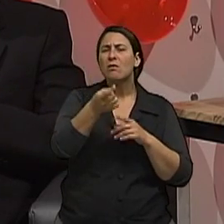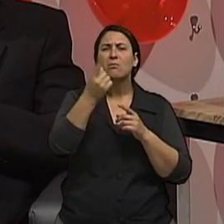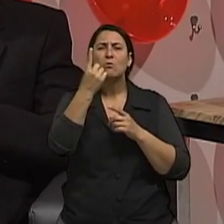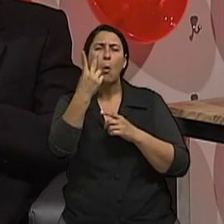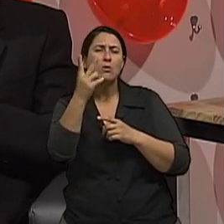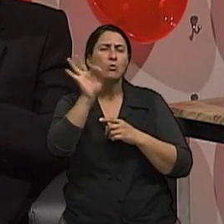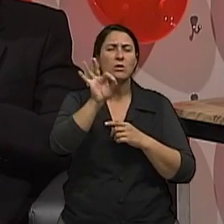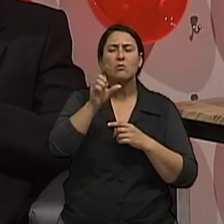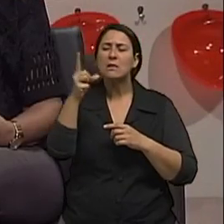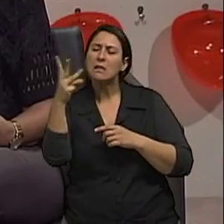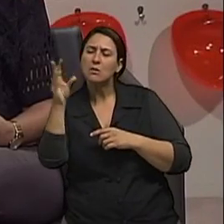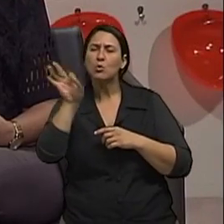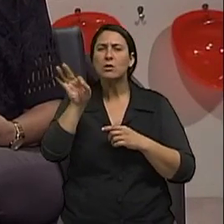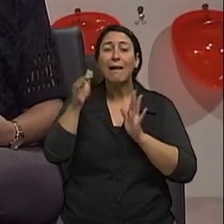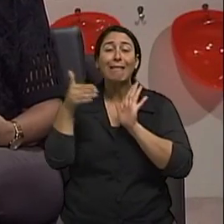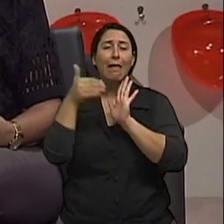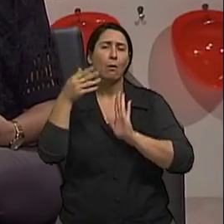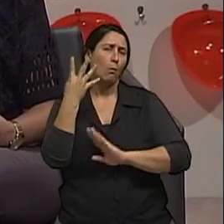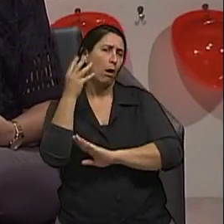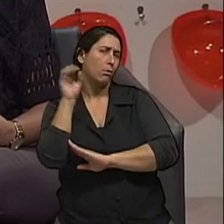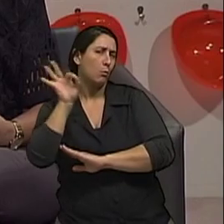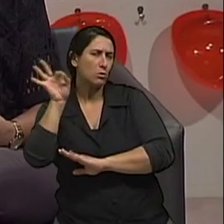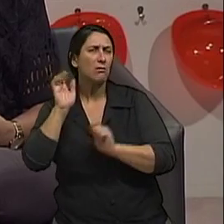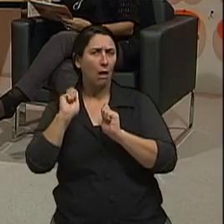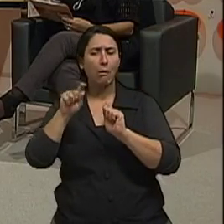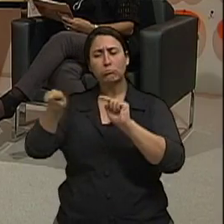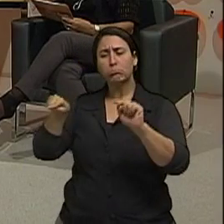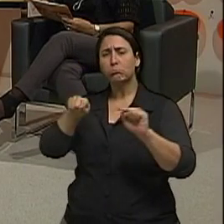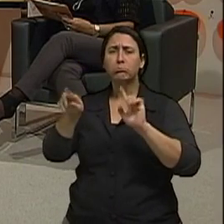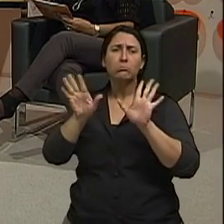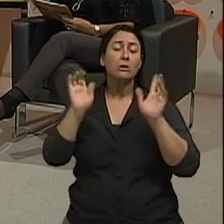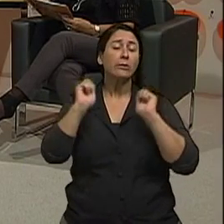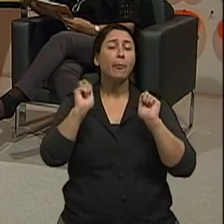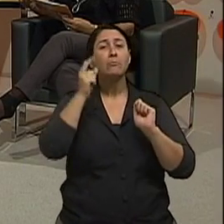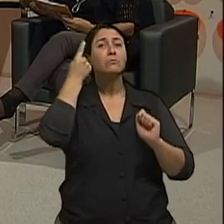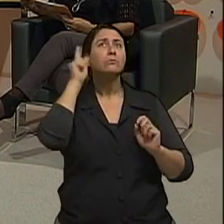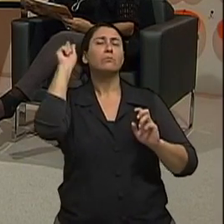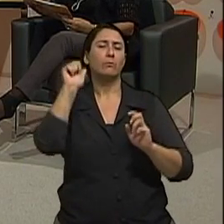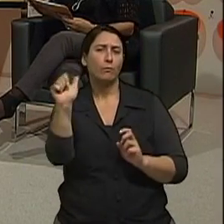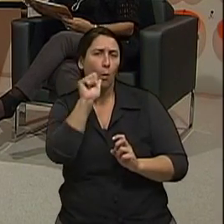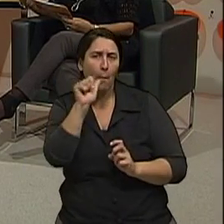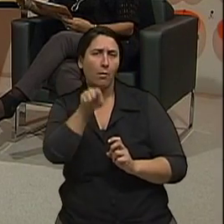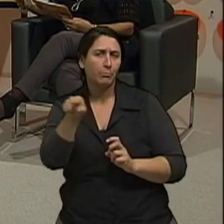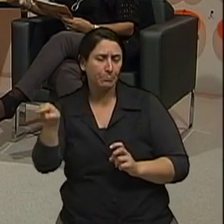até 40% de Mas então, houve uma mudança bem significativa nessa quantidade considerada